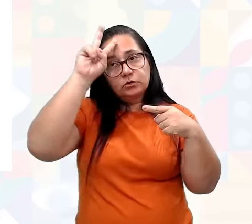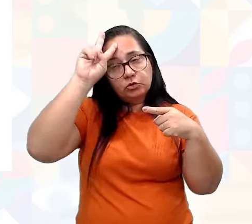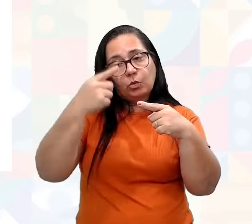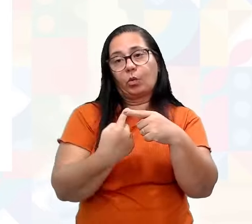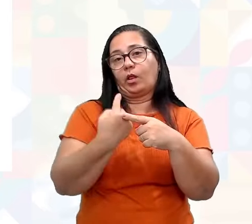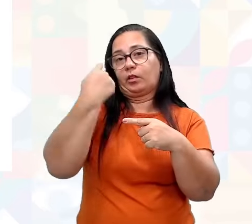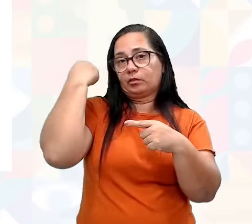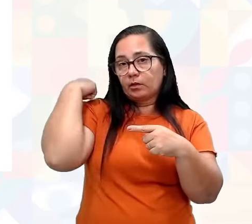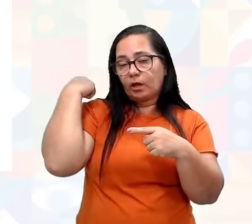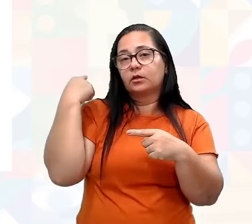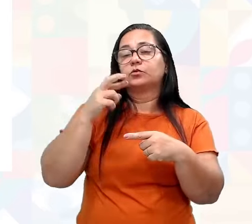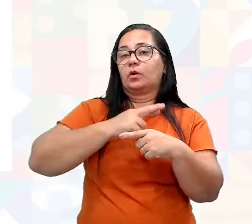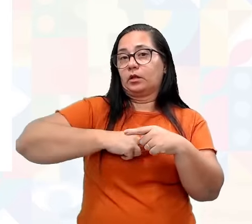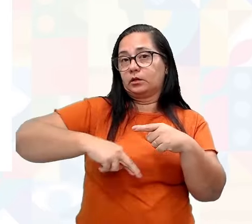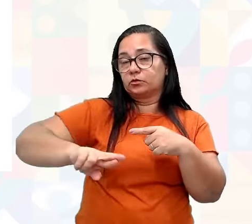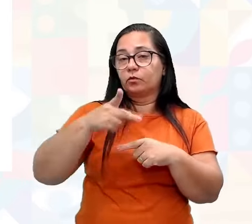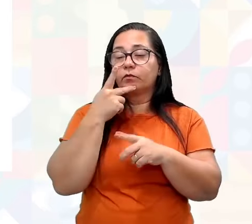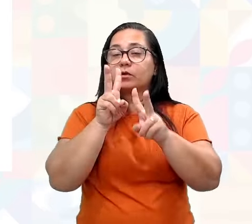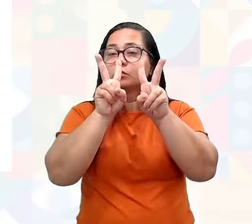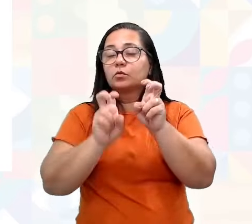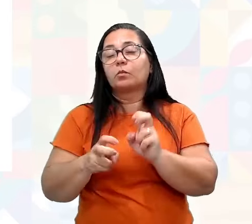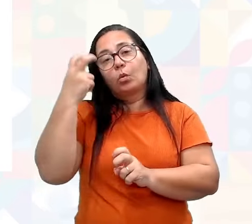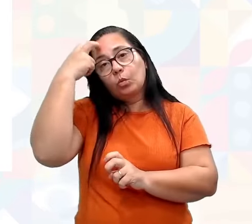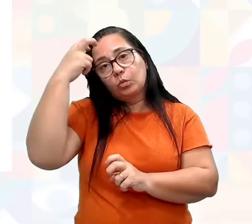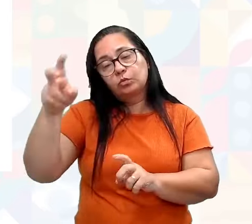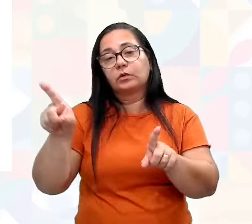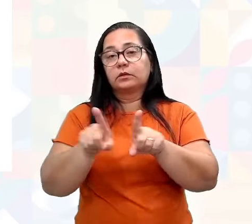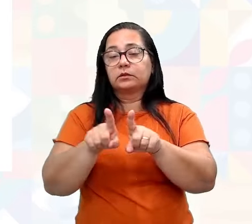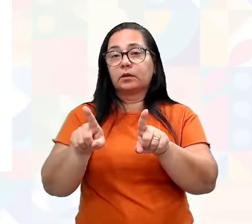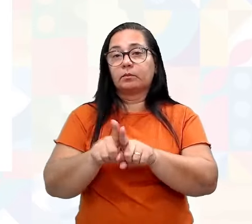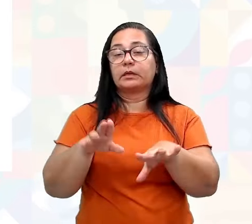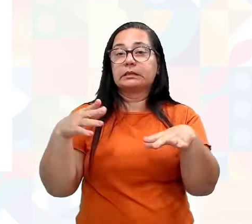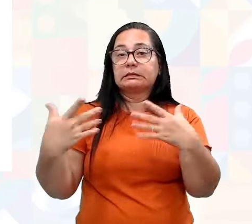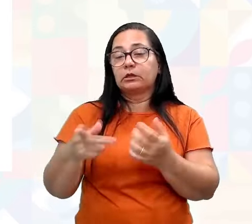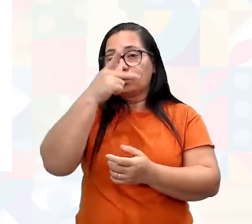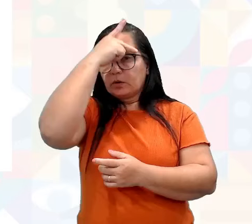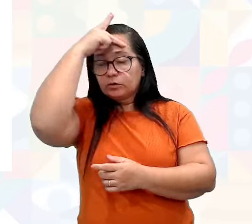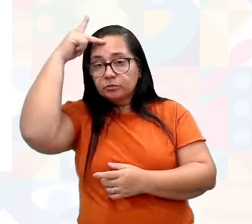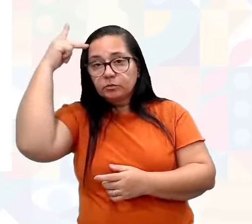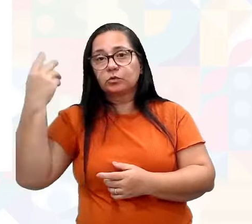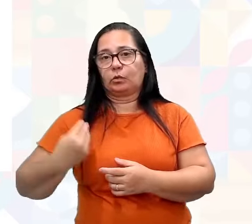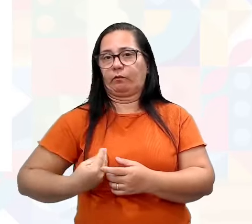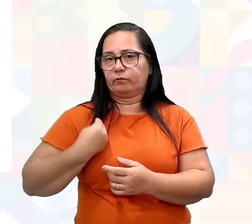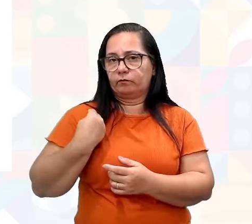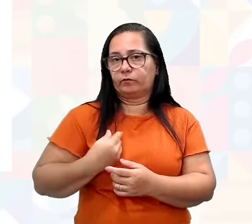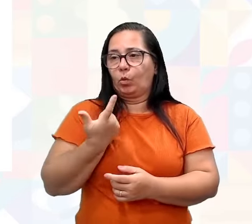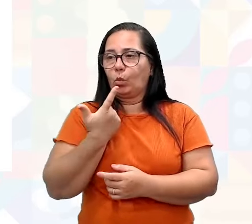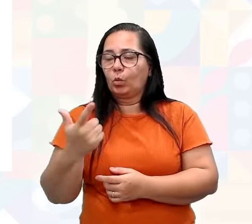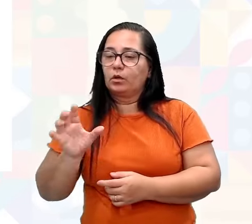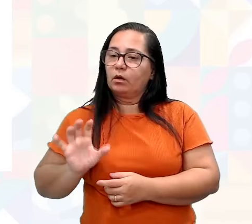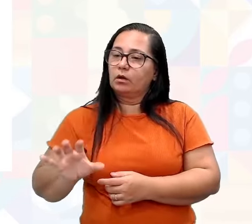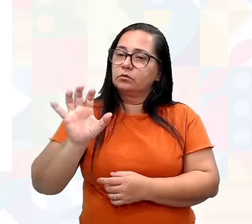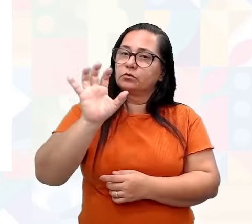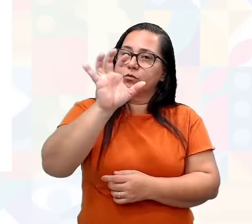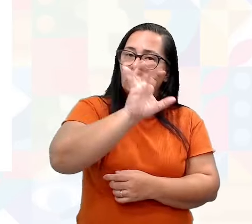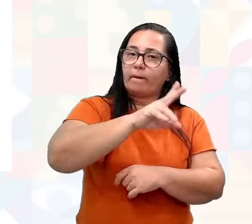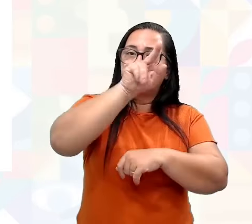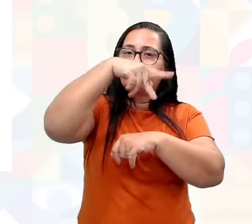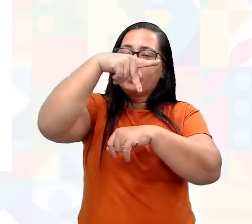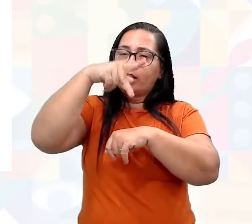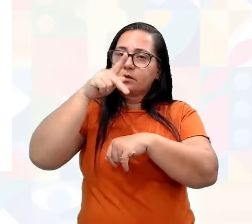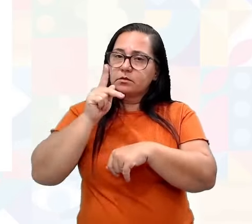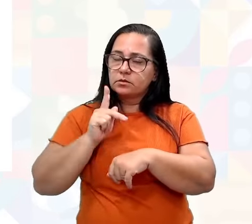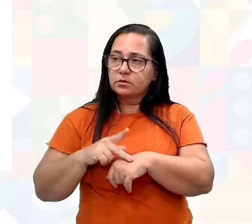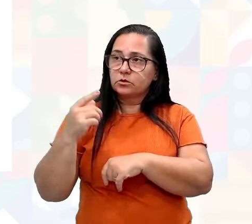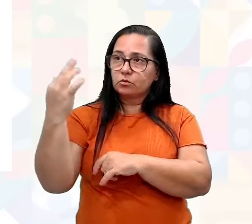atrás, e ela fala muito da cultura também. Então, faz as pessoas vivenciarem, que venham de outras regiões, de outros países, que